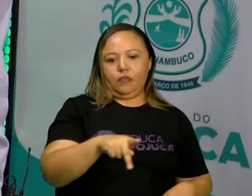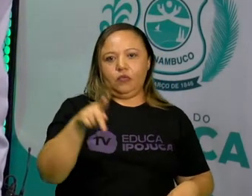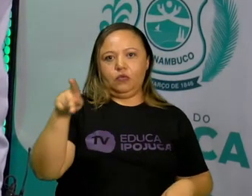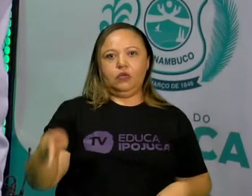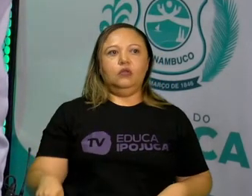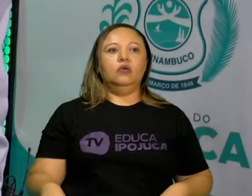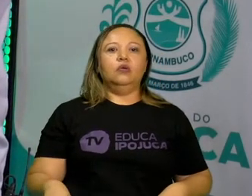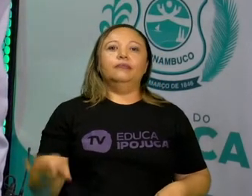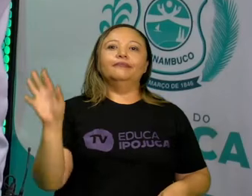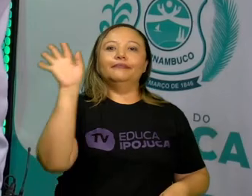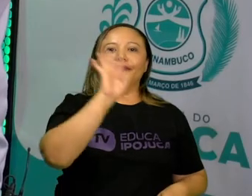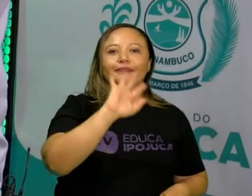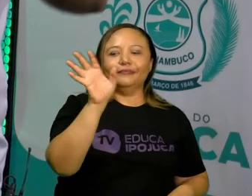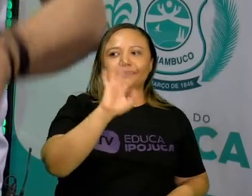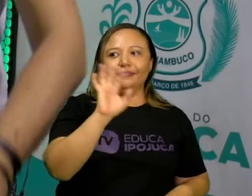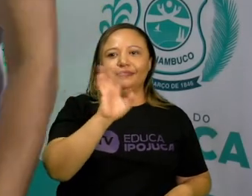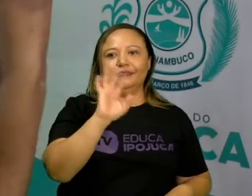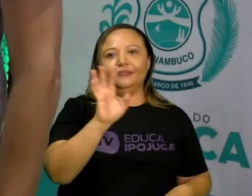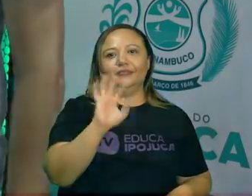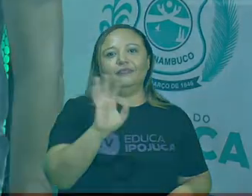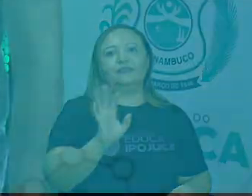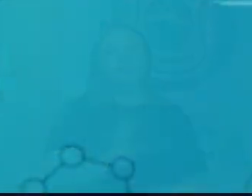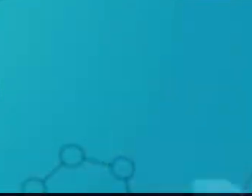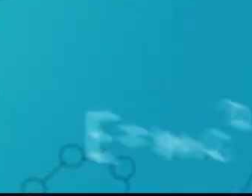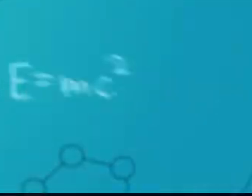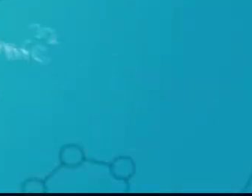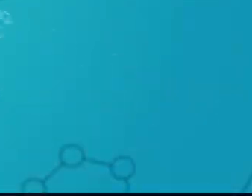Valeu, a gente se encontra na próxima aula. Tchau, tchau.